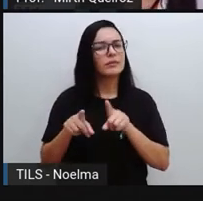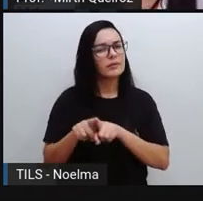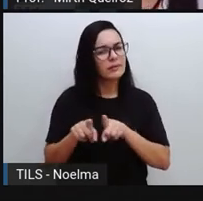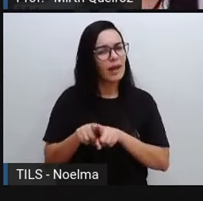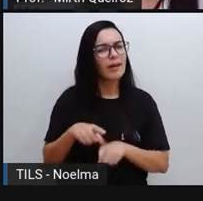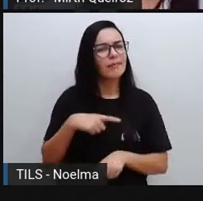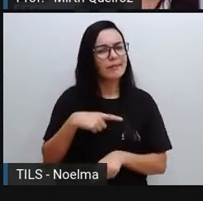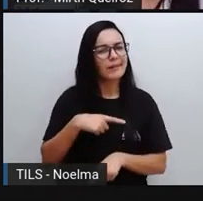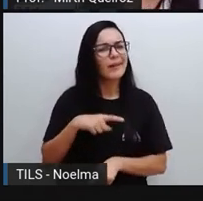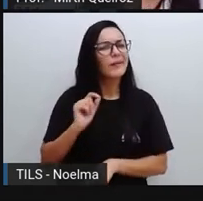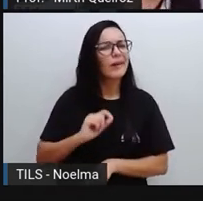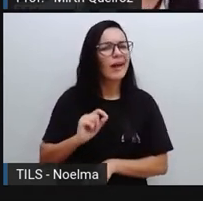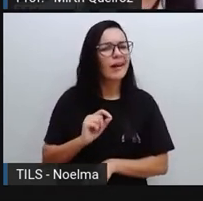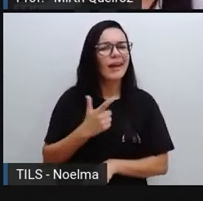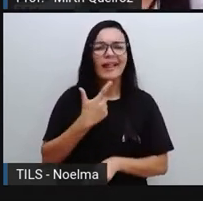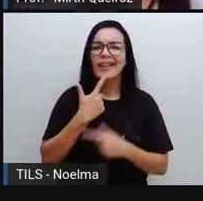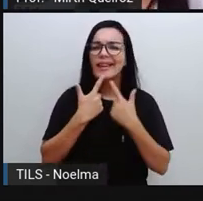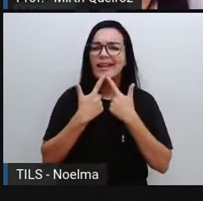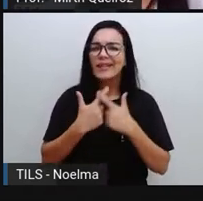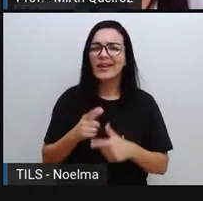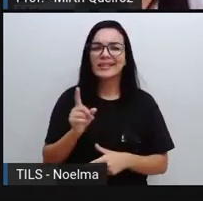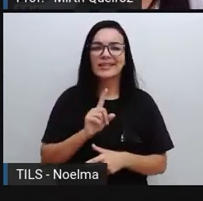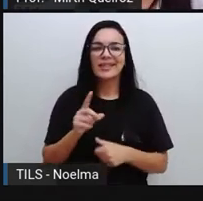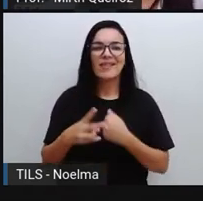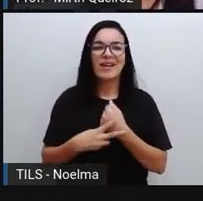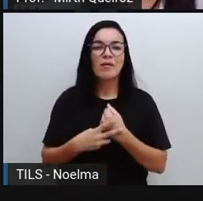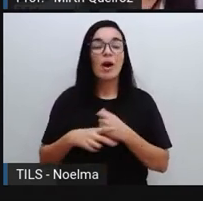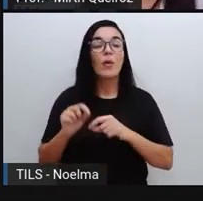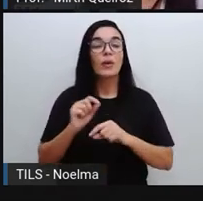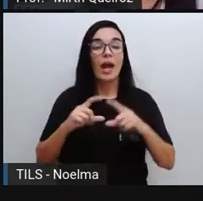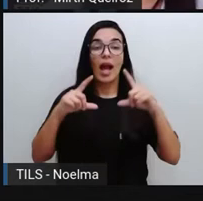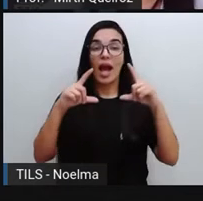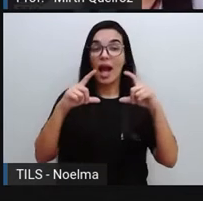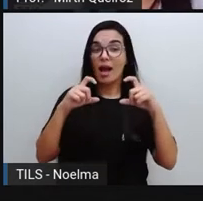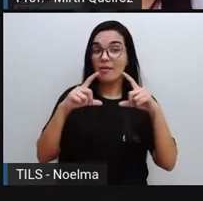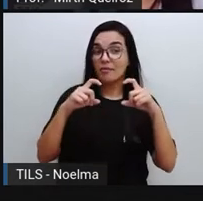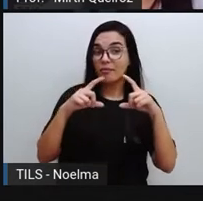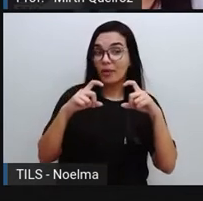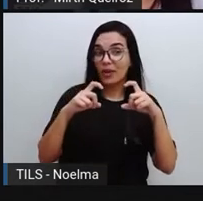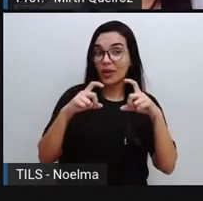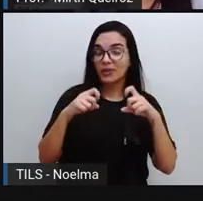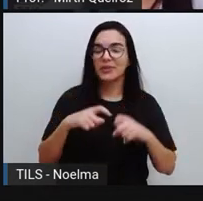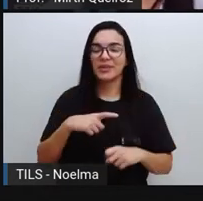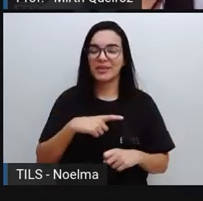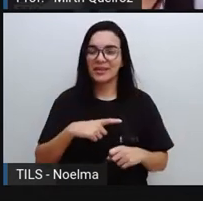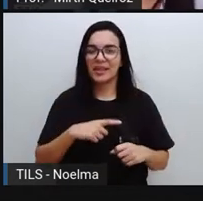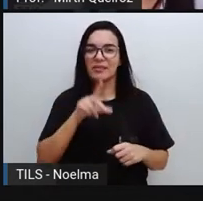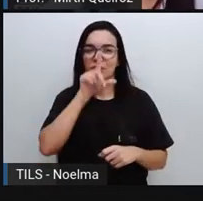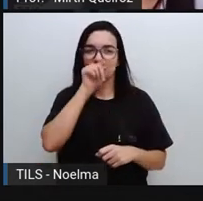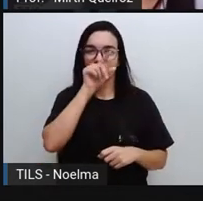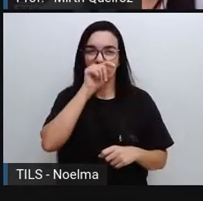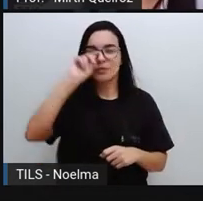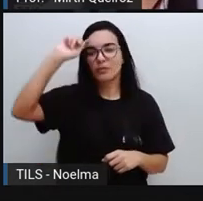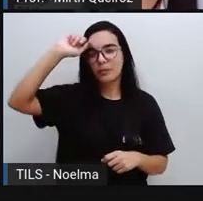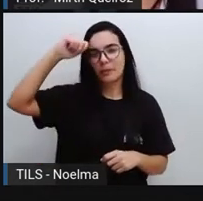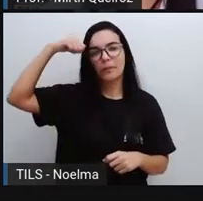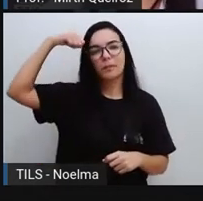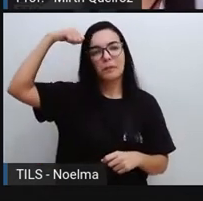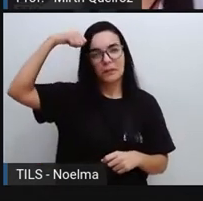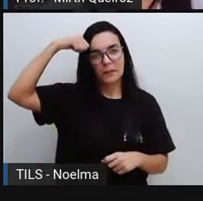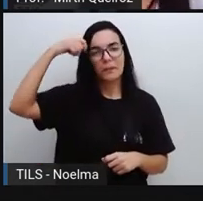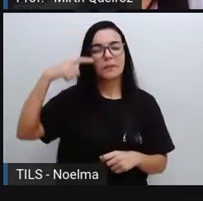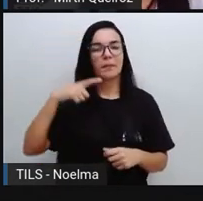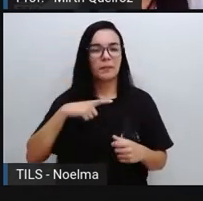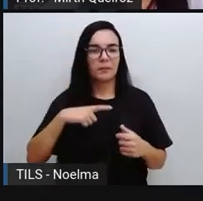também a presença da linguagem não verbal, que é através da utilização de imagens, como a gente pôde ver, a